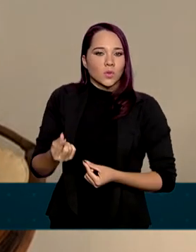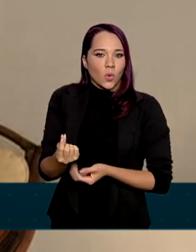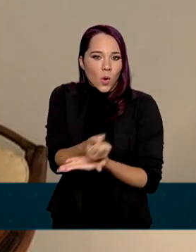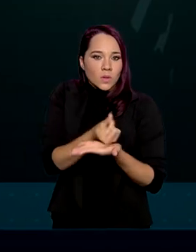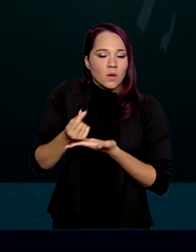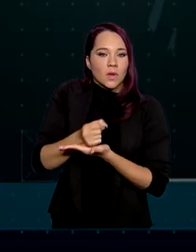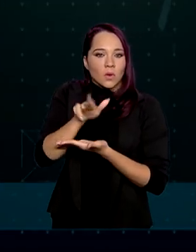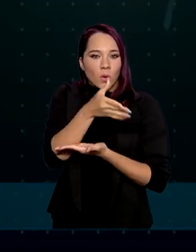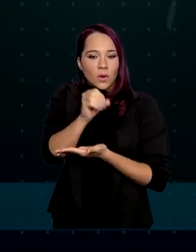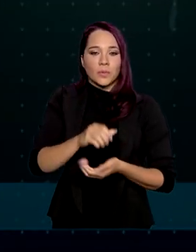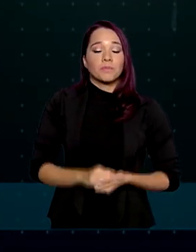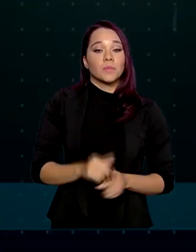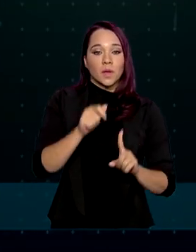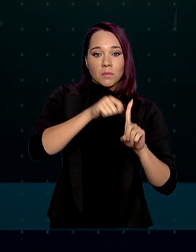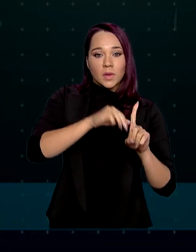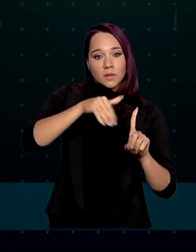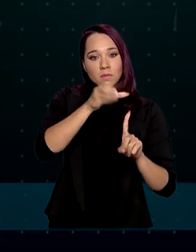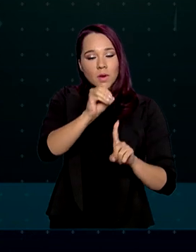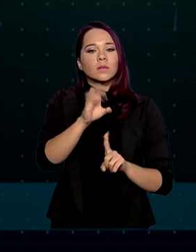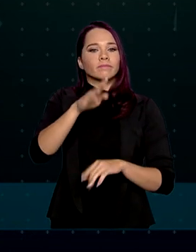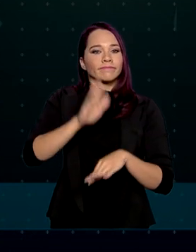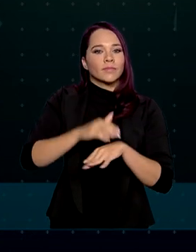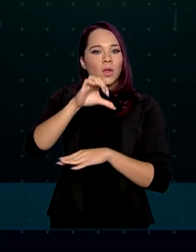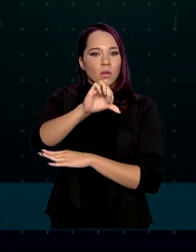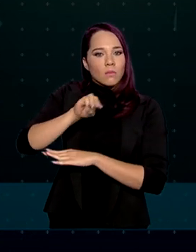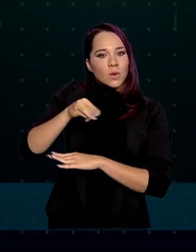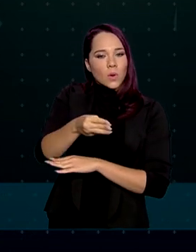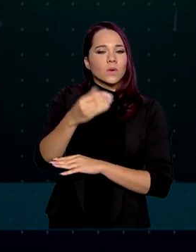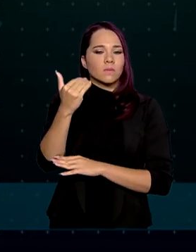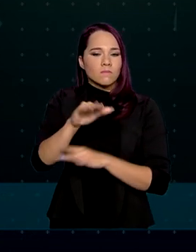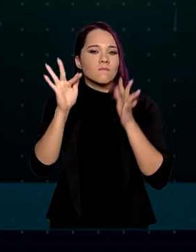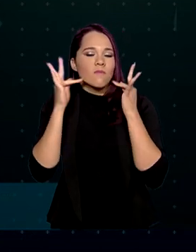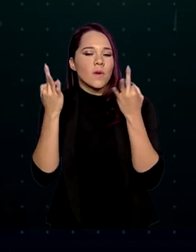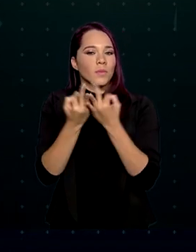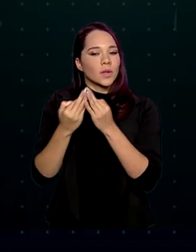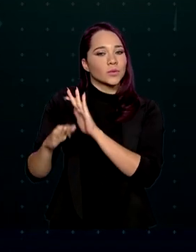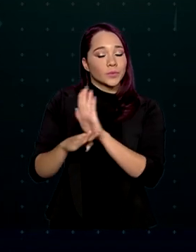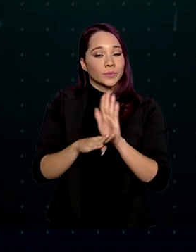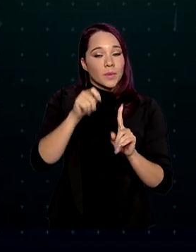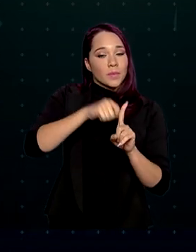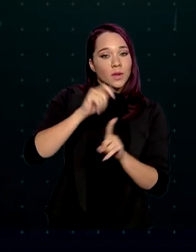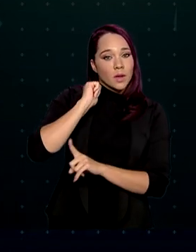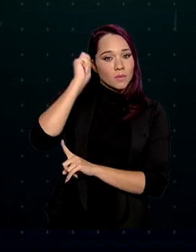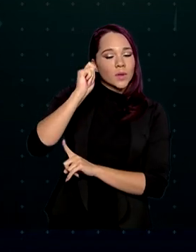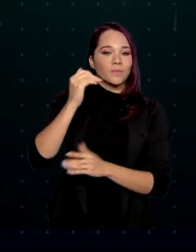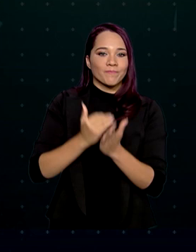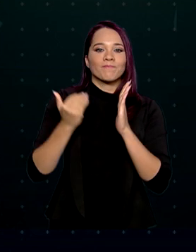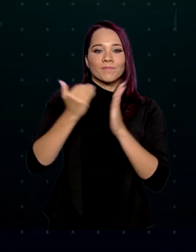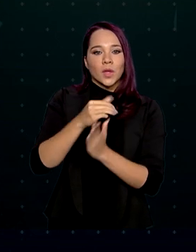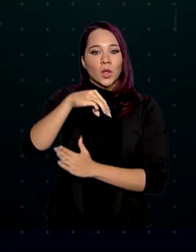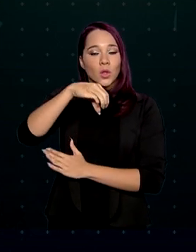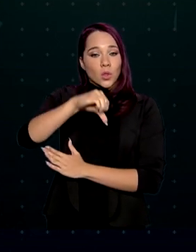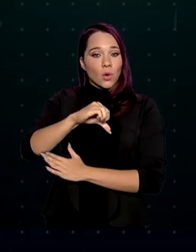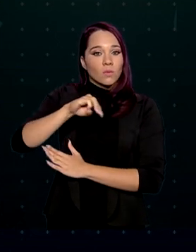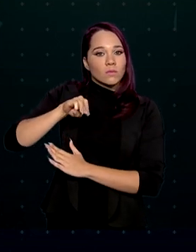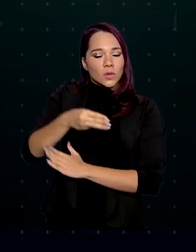da União. Em março foram mais de 9 milhões e meio de famílias. Em abril, mais de 9 milhões